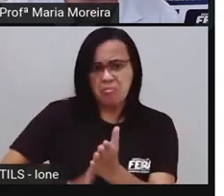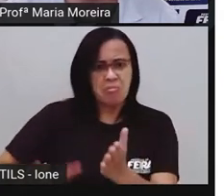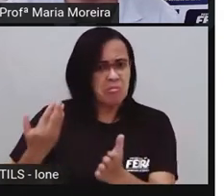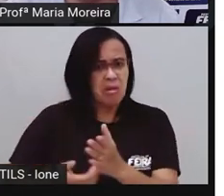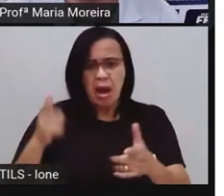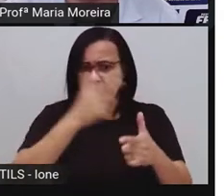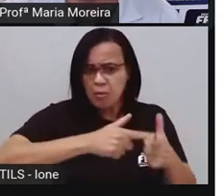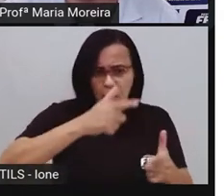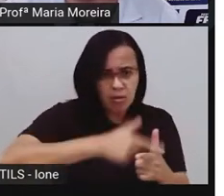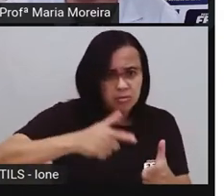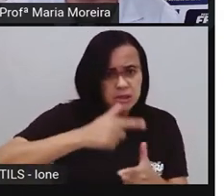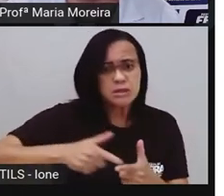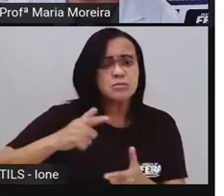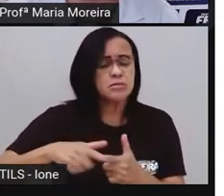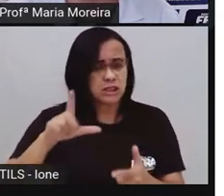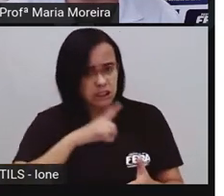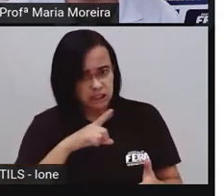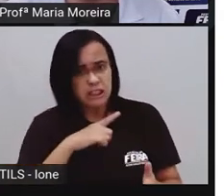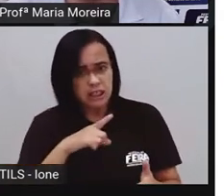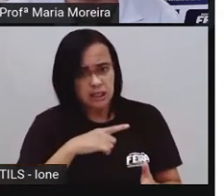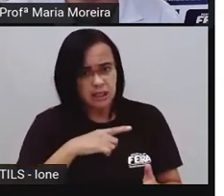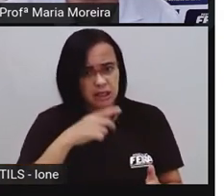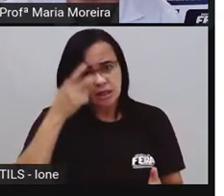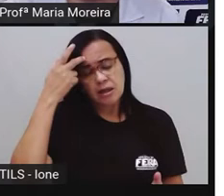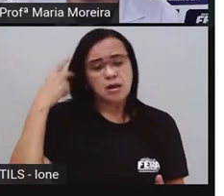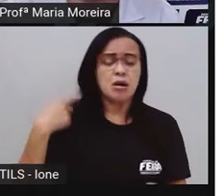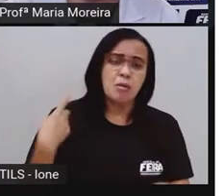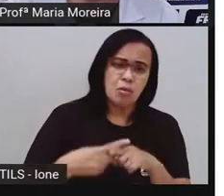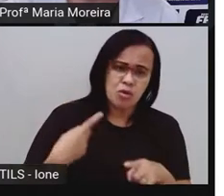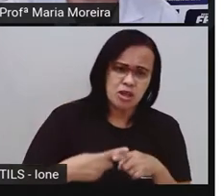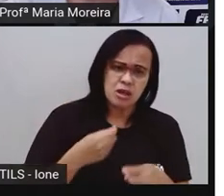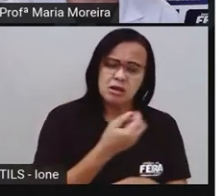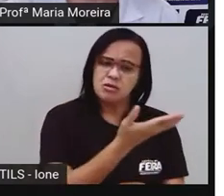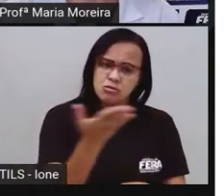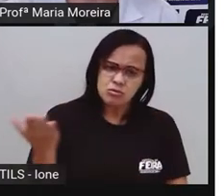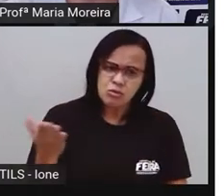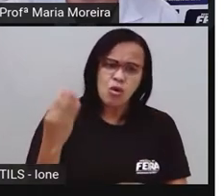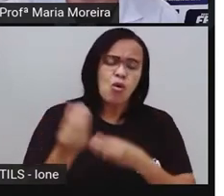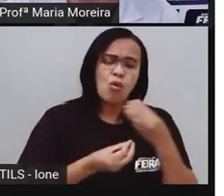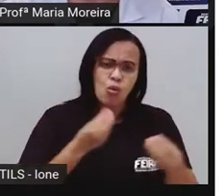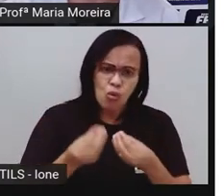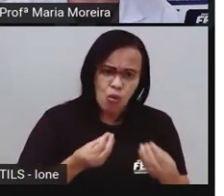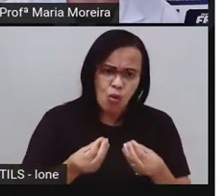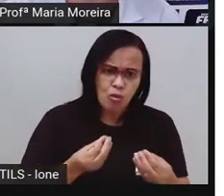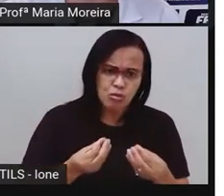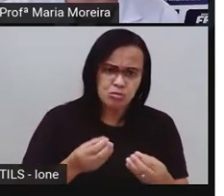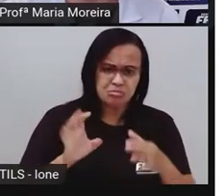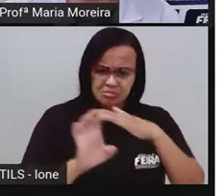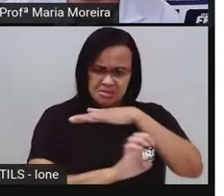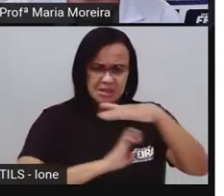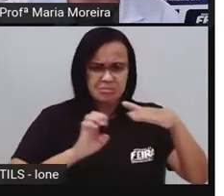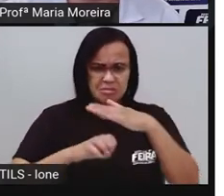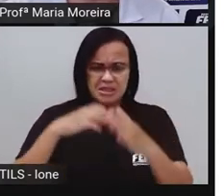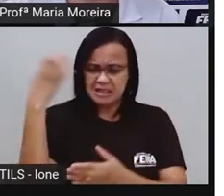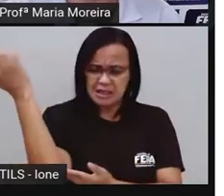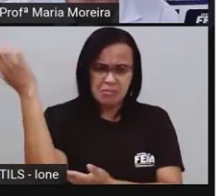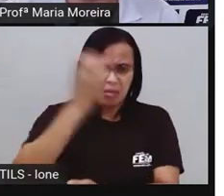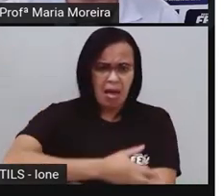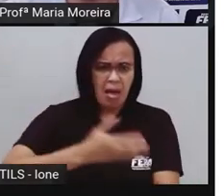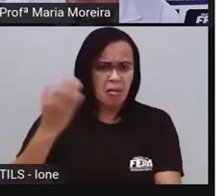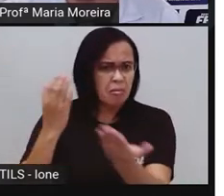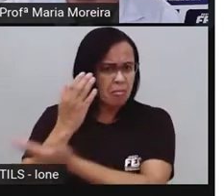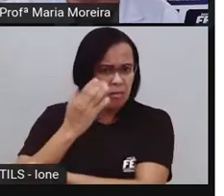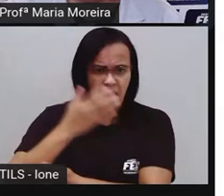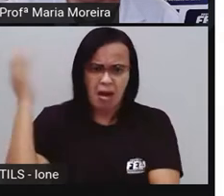de vossa senhoria de uma participação numa empresa de demolição não foi aceita por meus